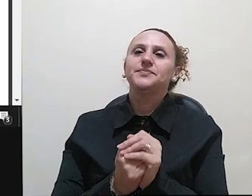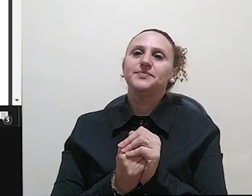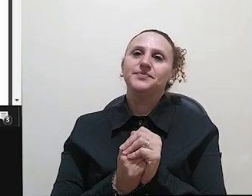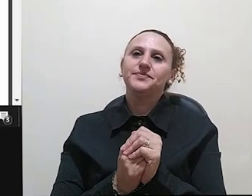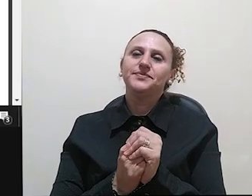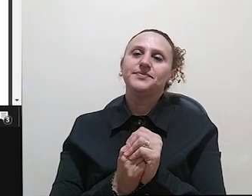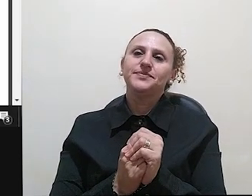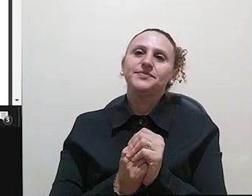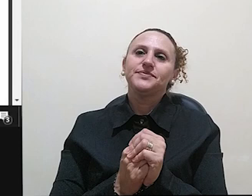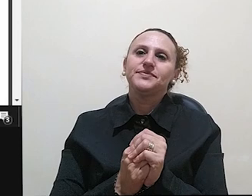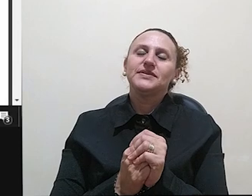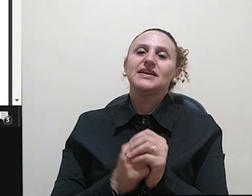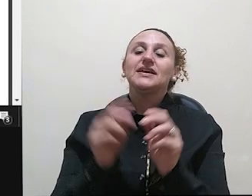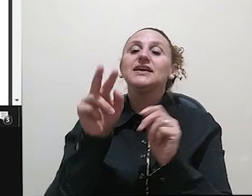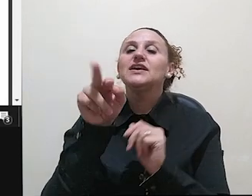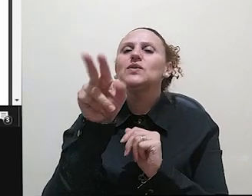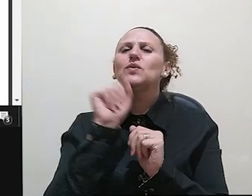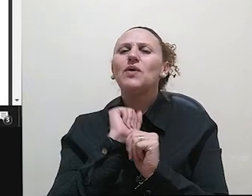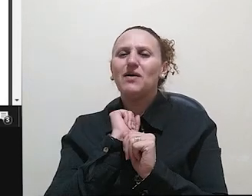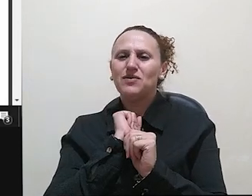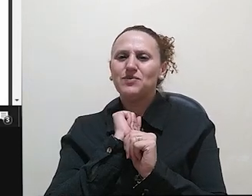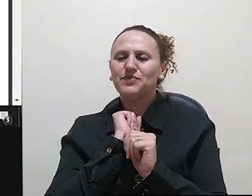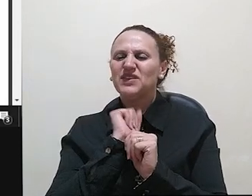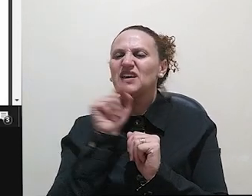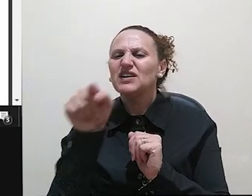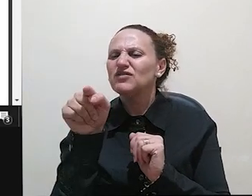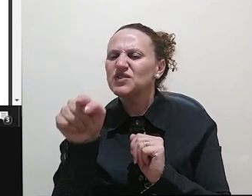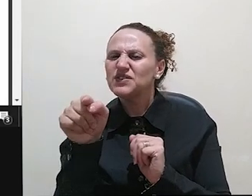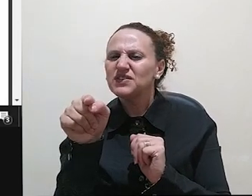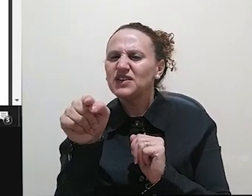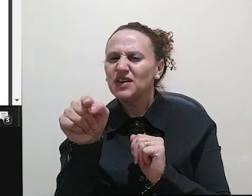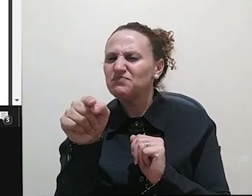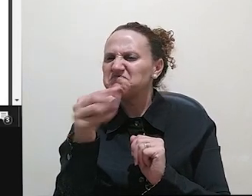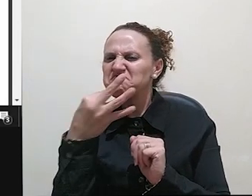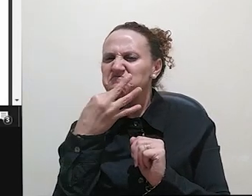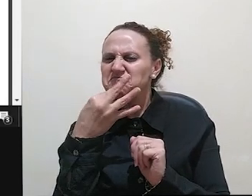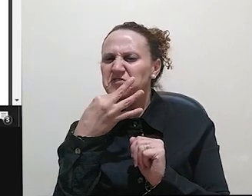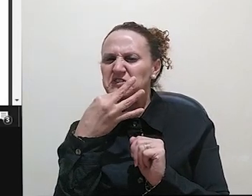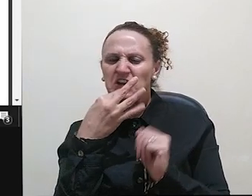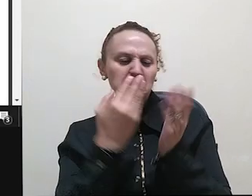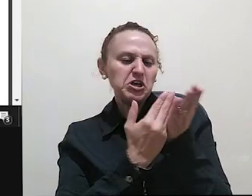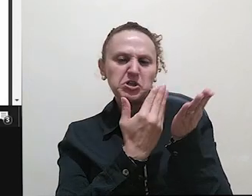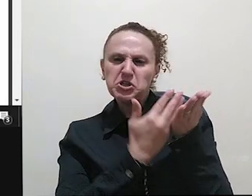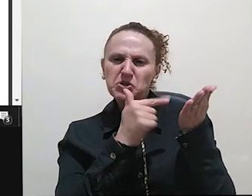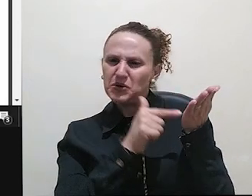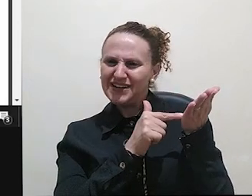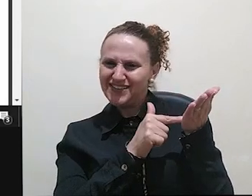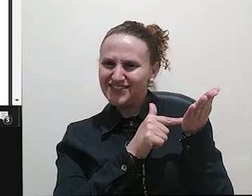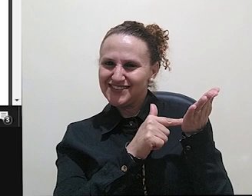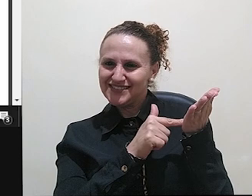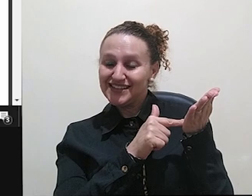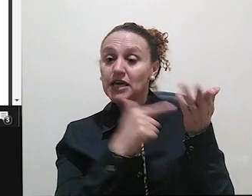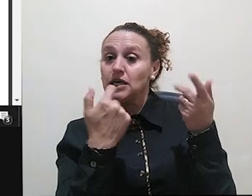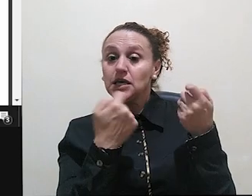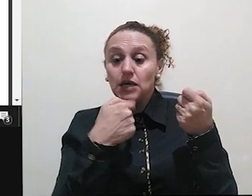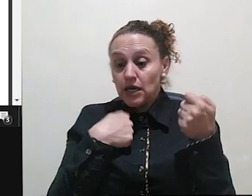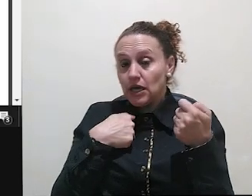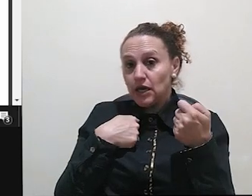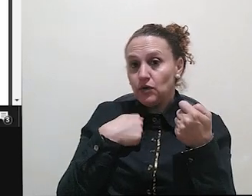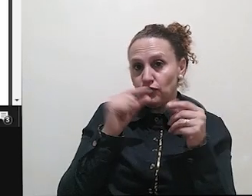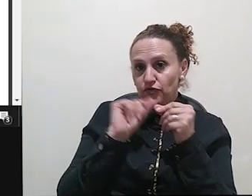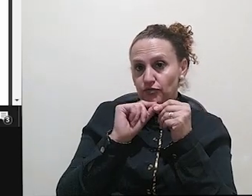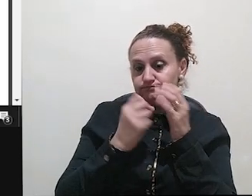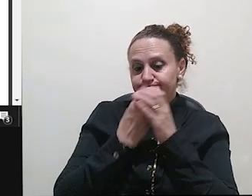leitor da resenha não leu o livro que eu estou resenhando. Ele não leu o conto que eu estou resenhando, então tem que contar para ele,